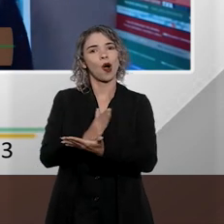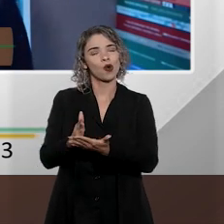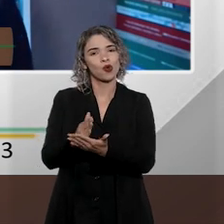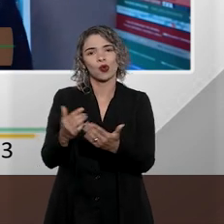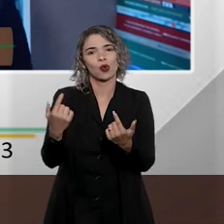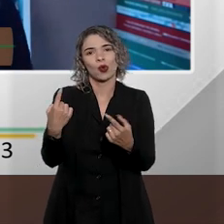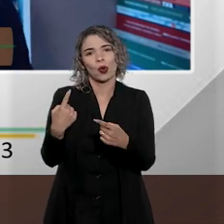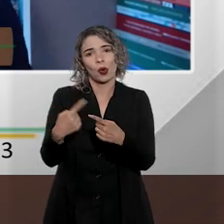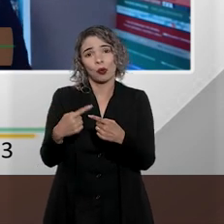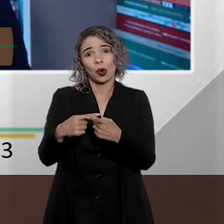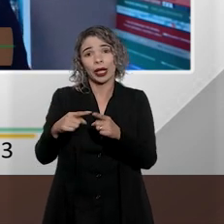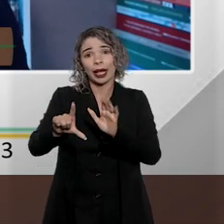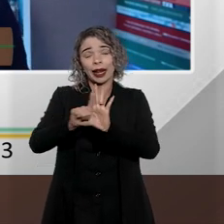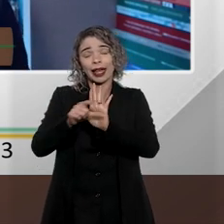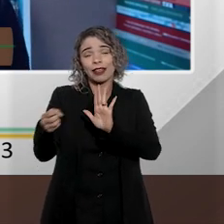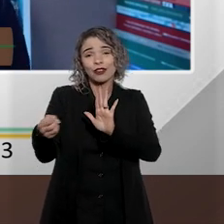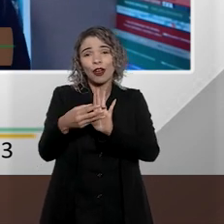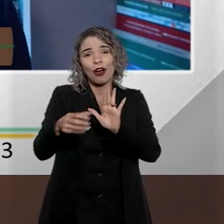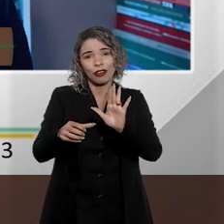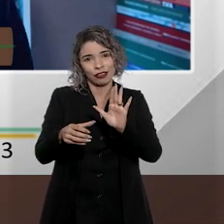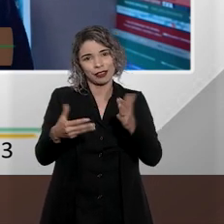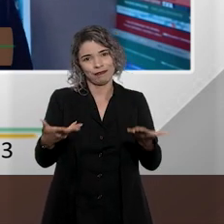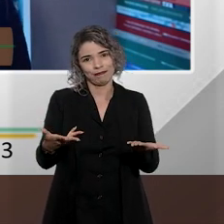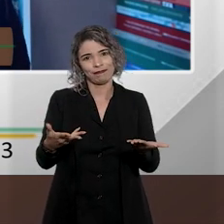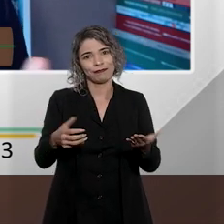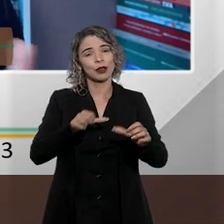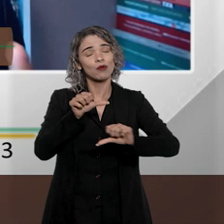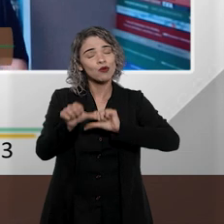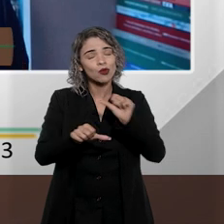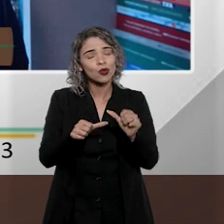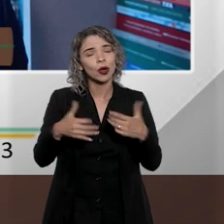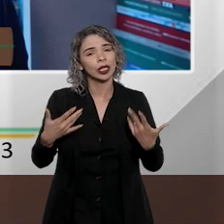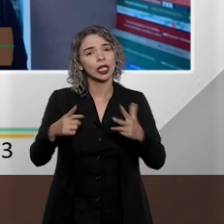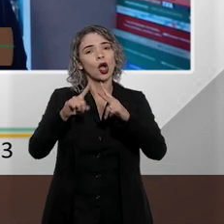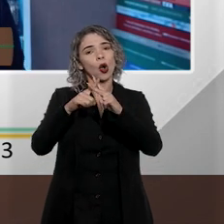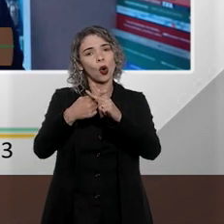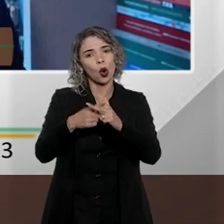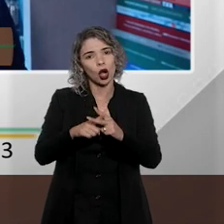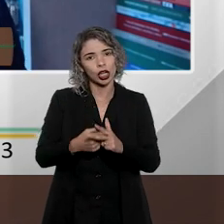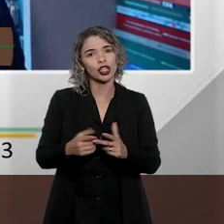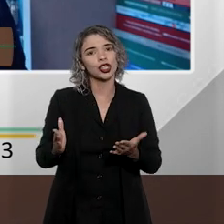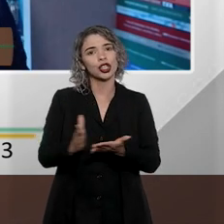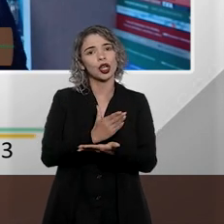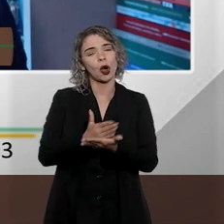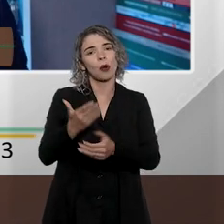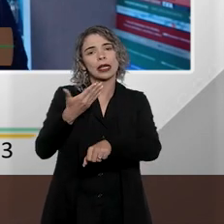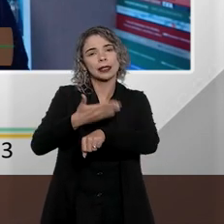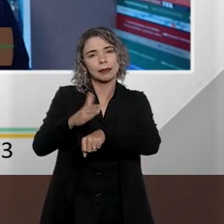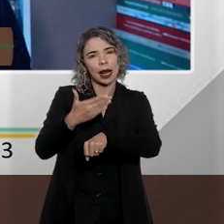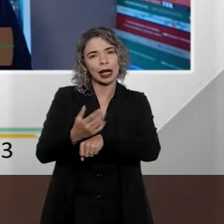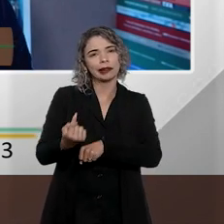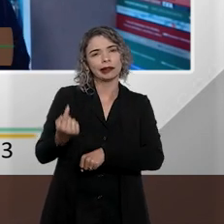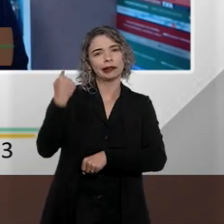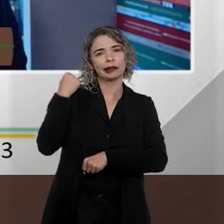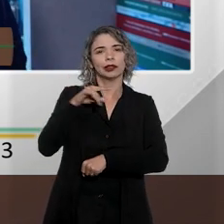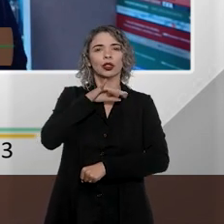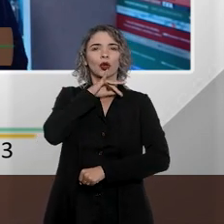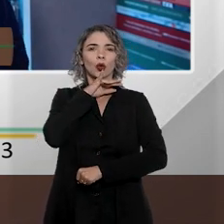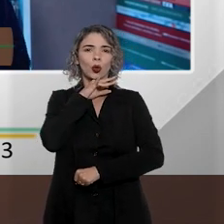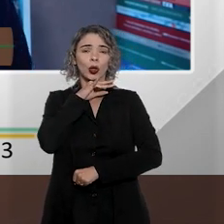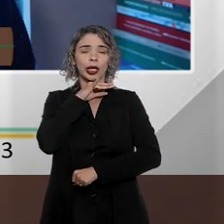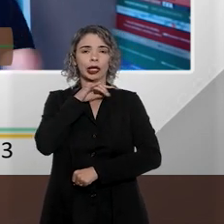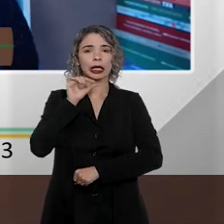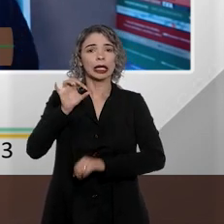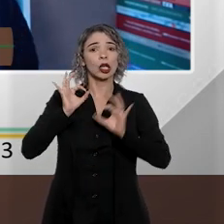essa mudança legislativa. Então, essa mudança vem para corrigir algumas distorções da prática, que faziam com que